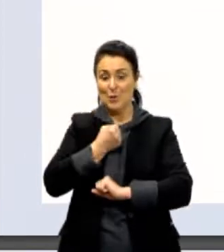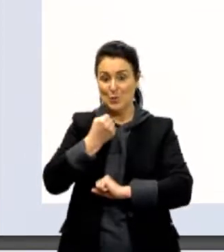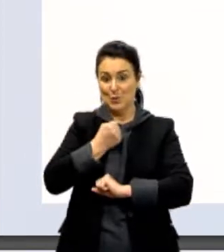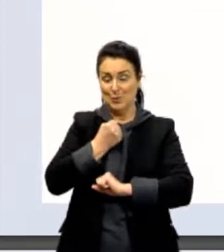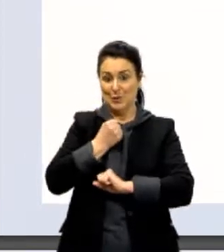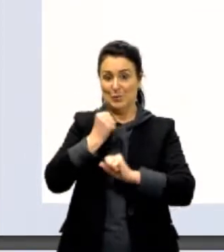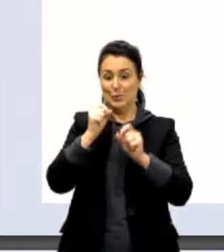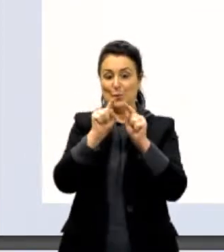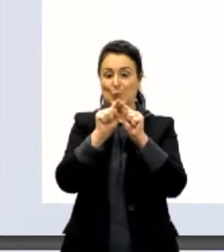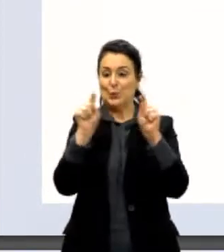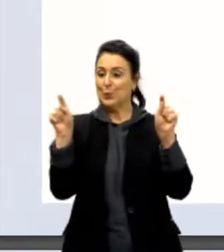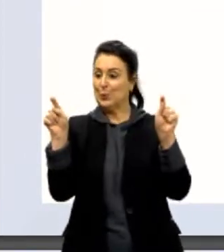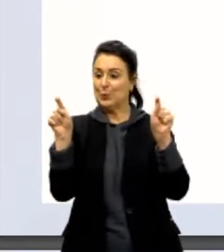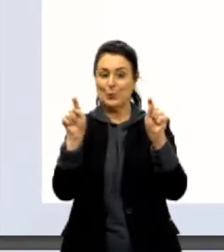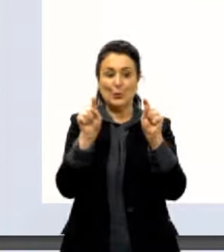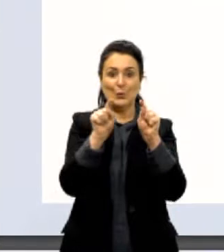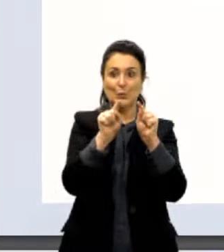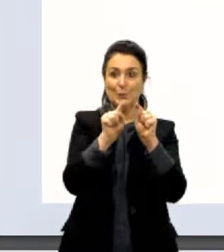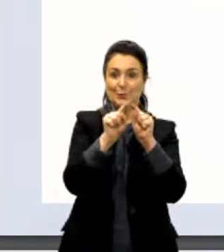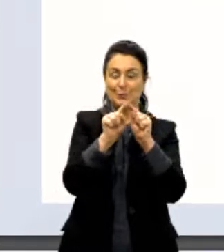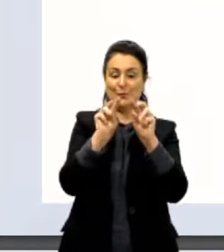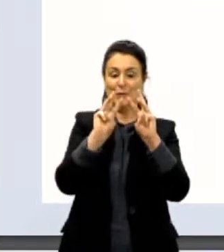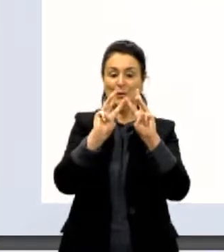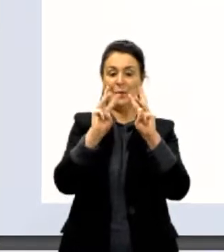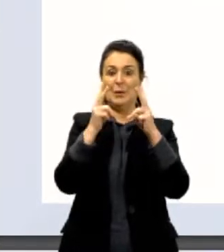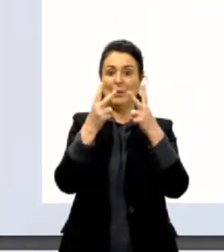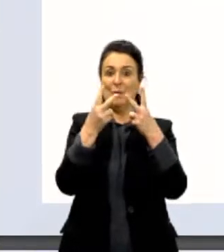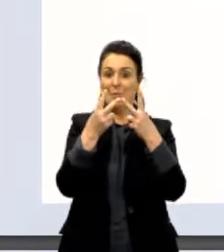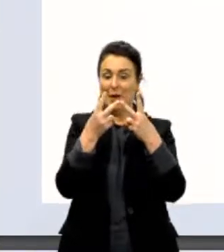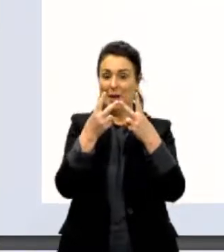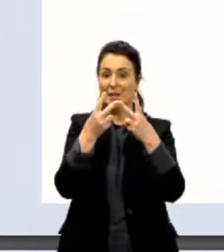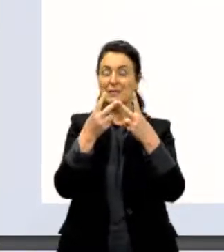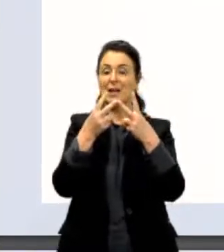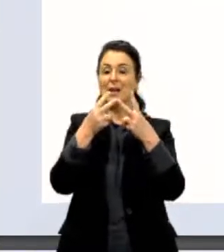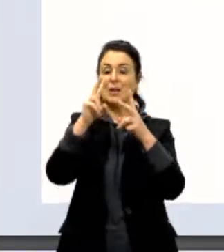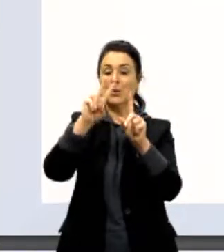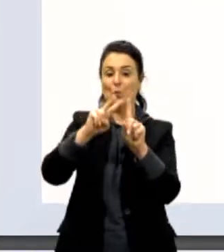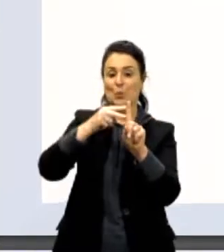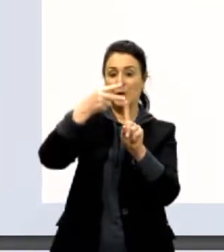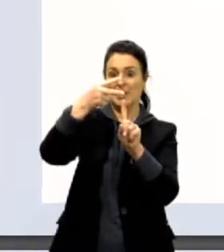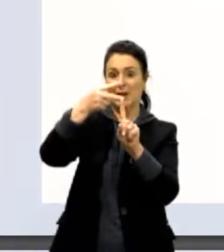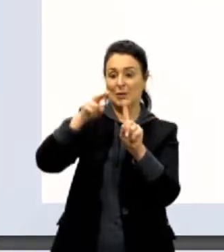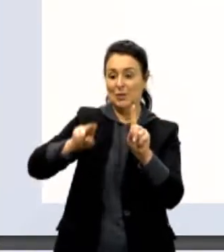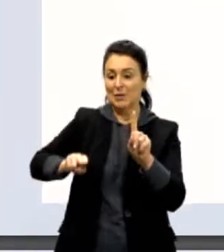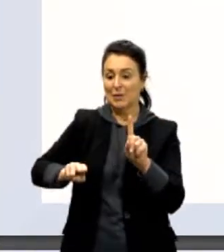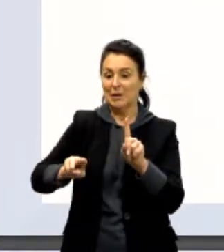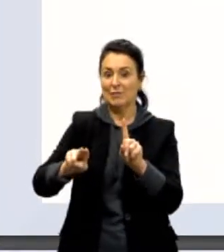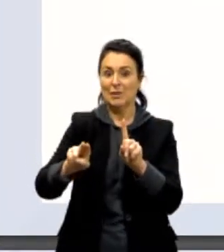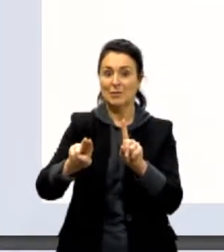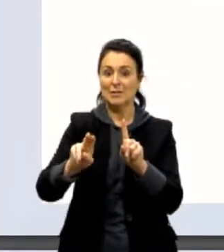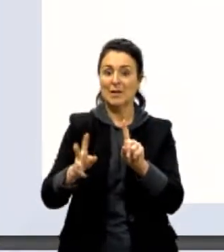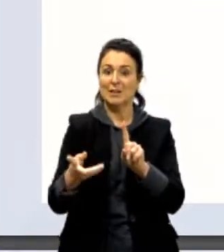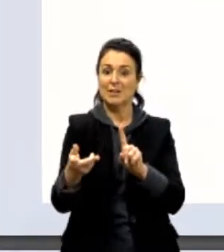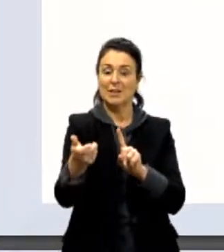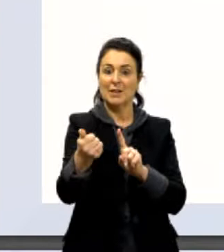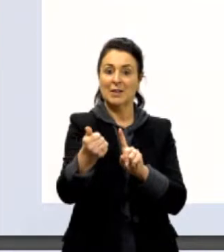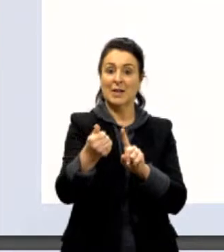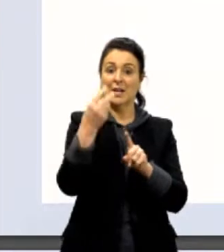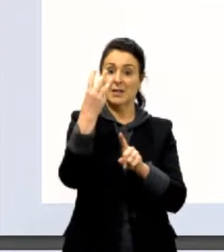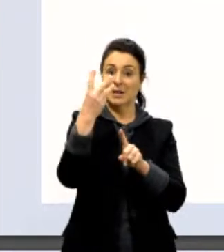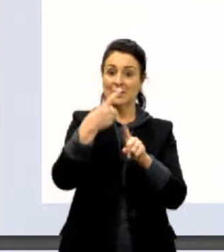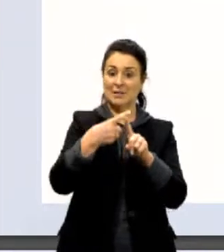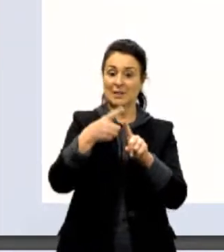A massa, 5 vezes 10 na 8 e o quadrado da velocidade da luz, 3 vezes 10 na 8 ao quadrado.